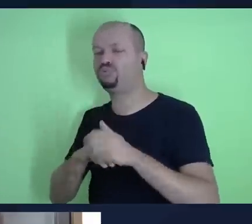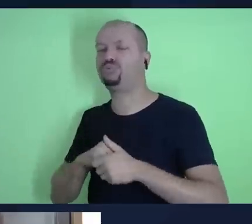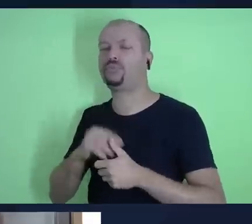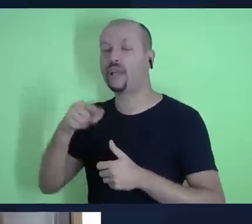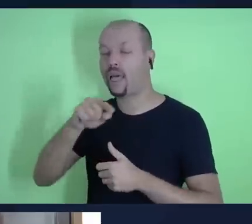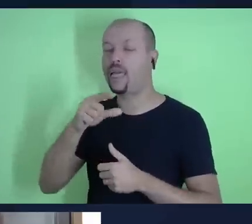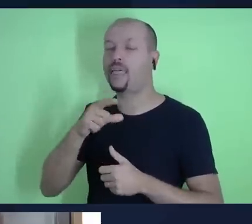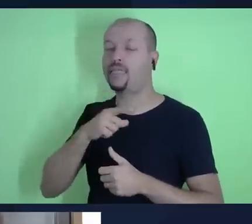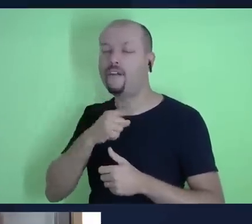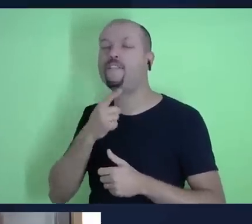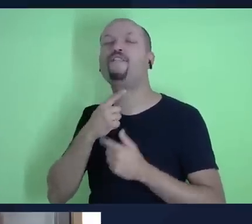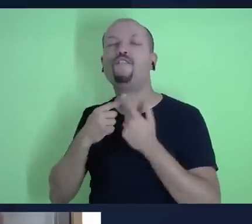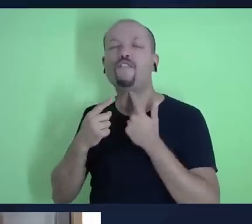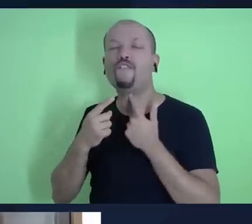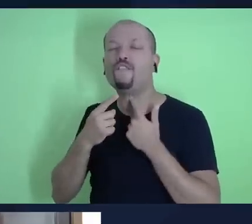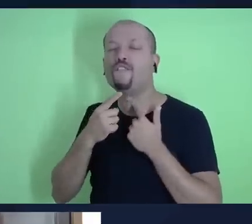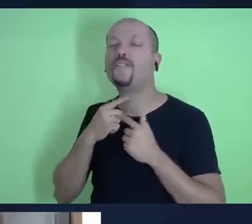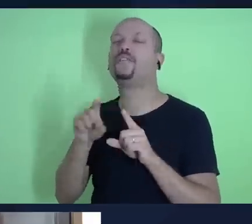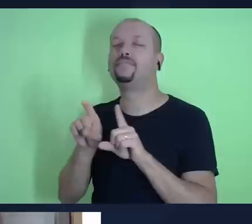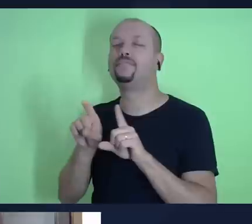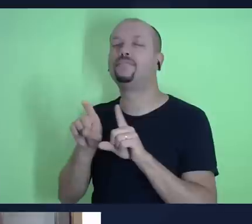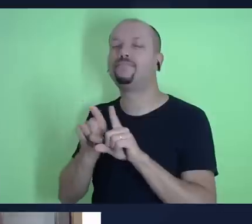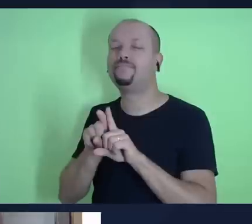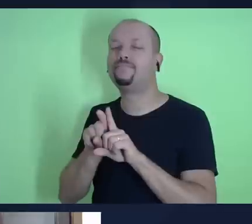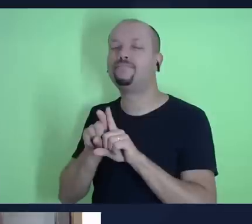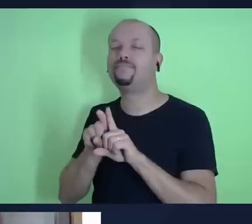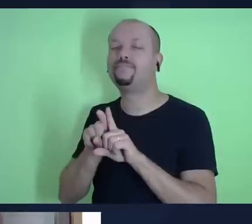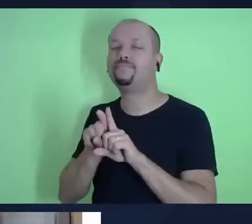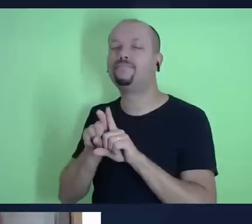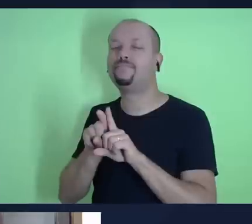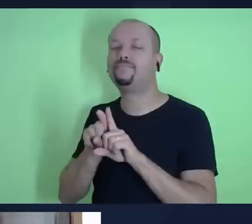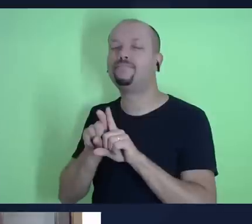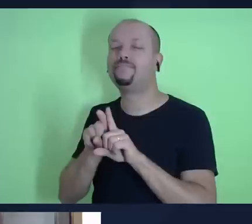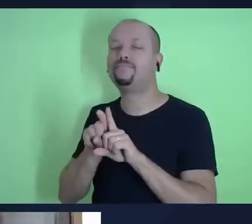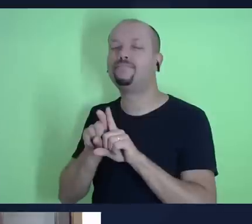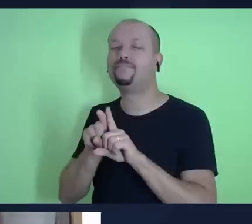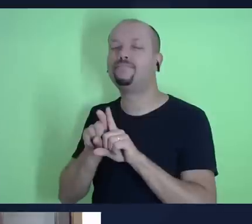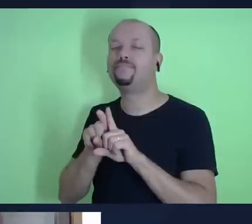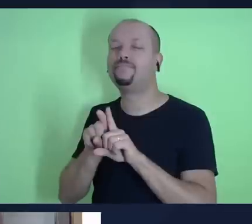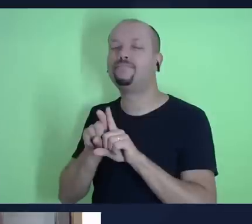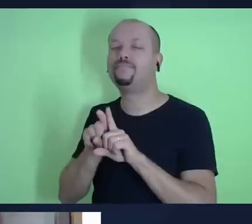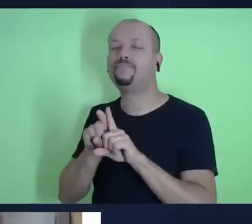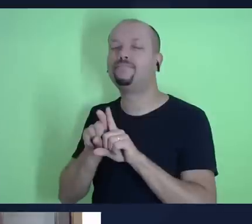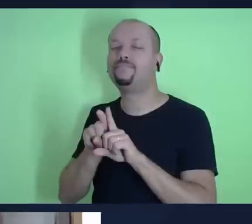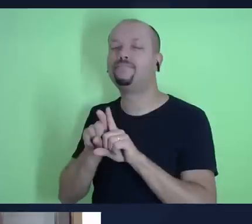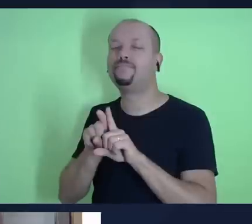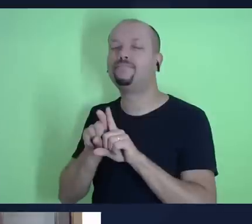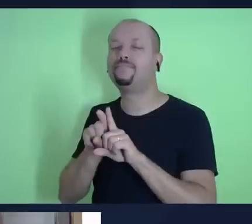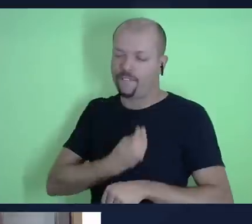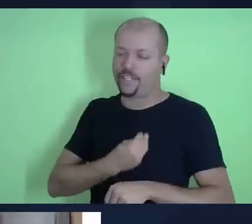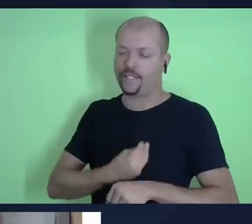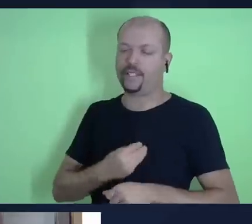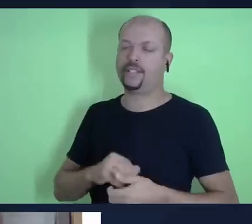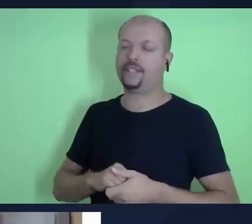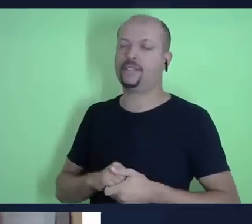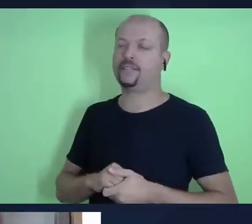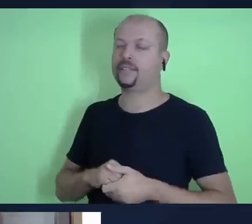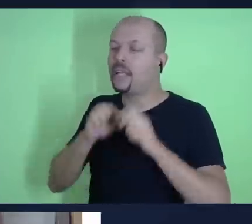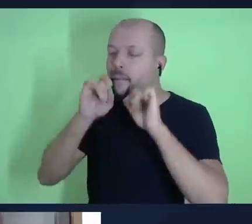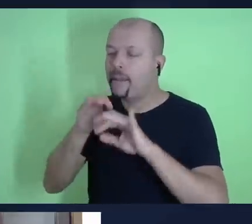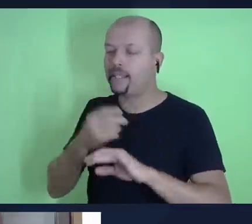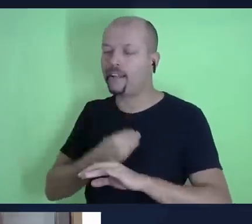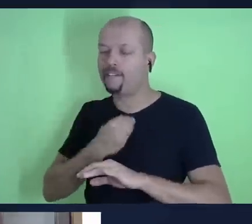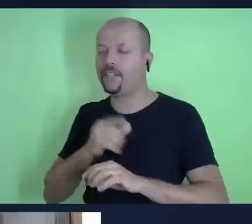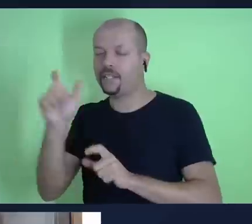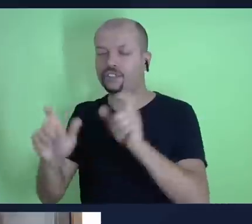desejo de de colocar em prática esse ensino na vida que isso seja uma bênção na vida daqueles que estão